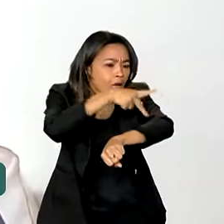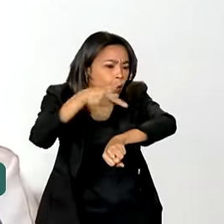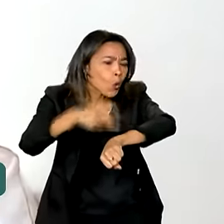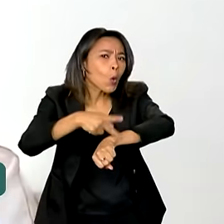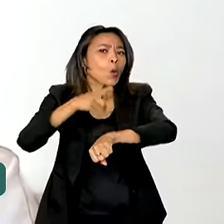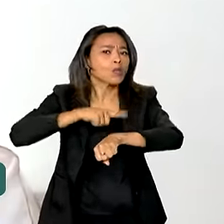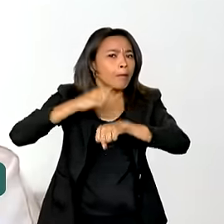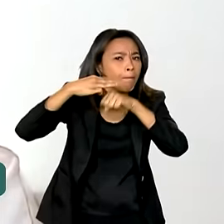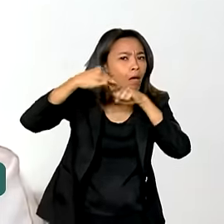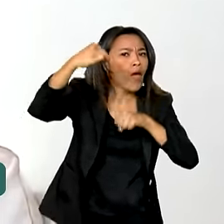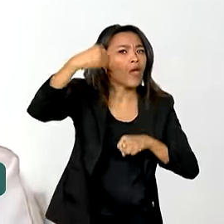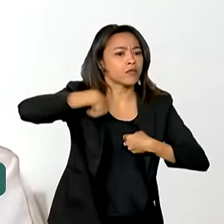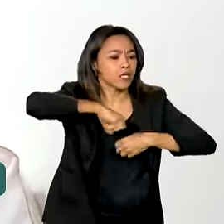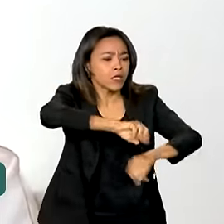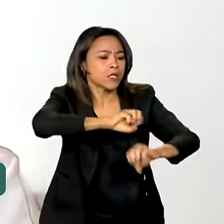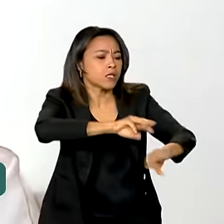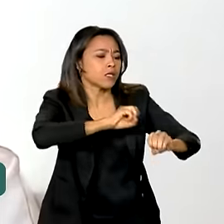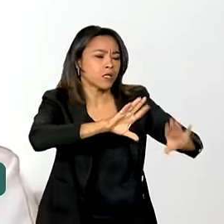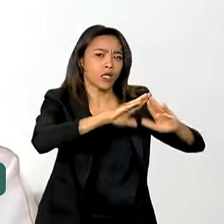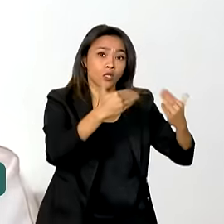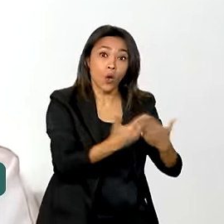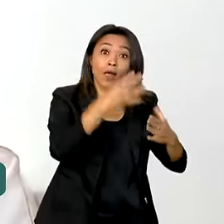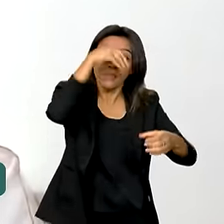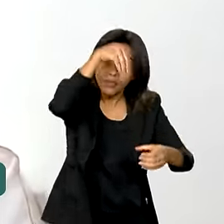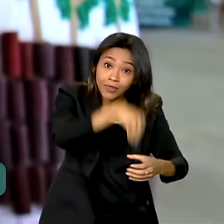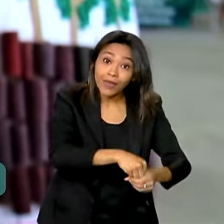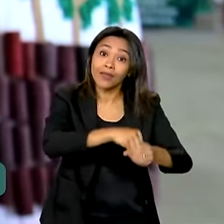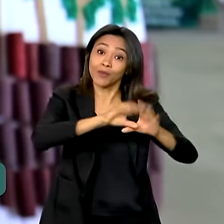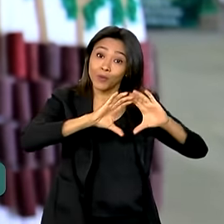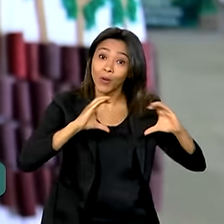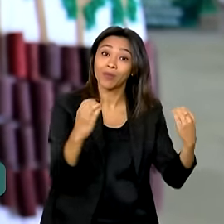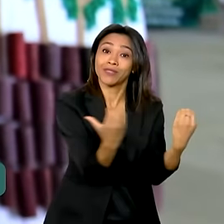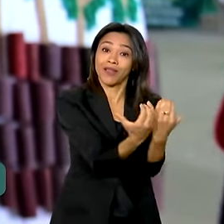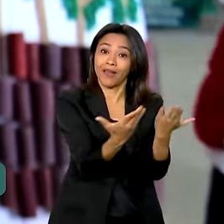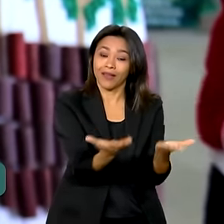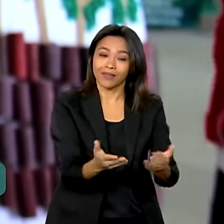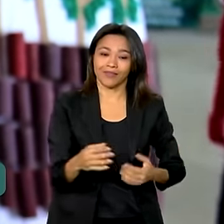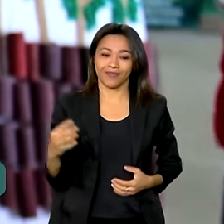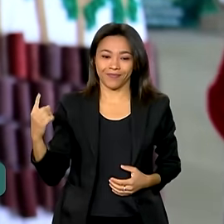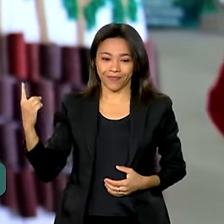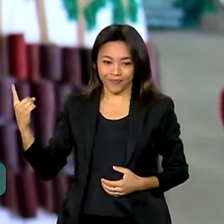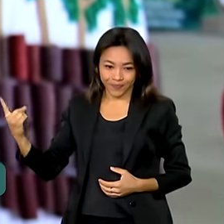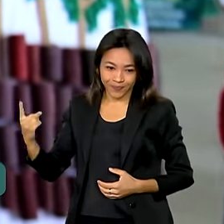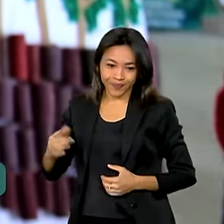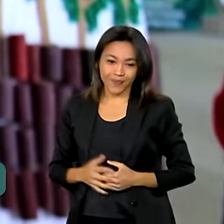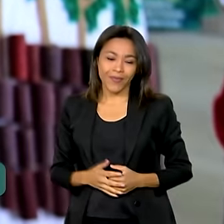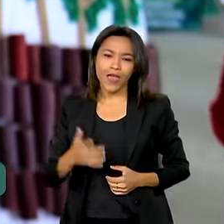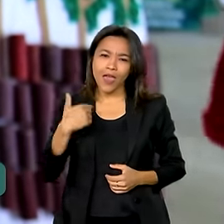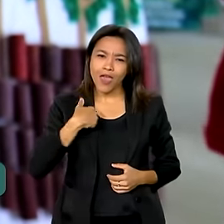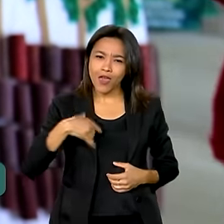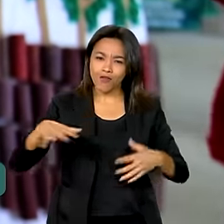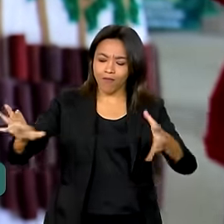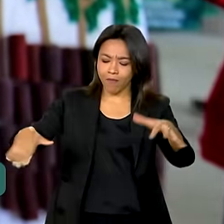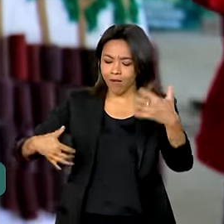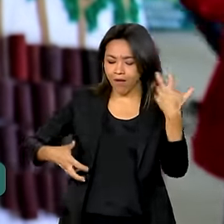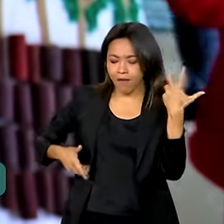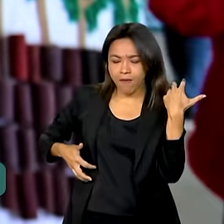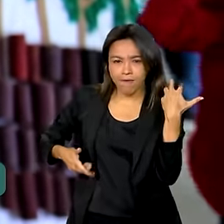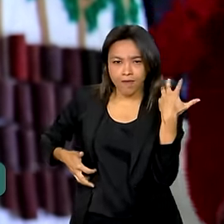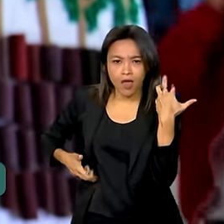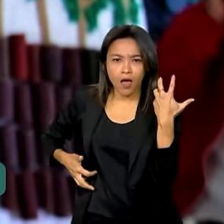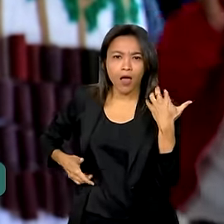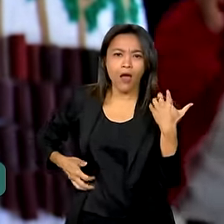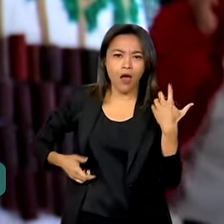tem mestres dando aula dentro do Quilombo hoje. Eu vou pegar minha viola,